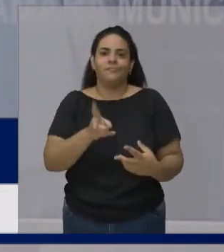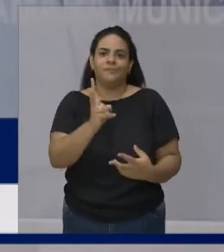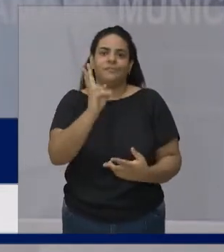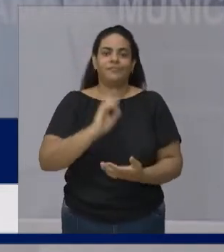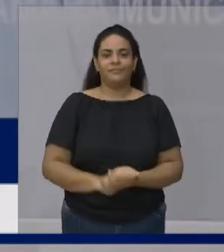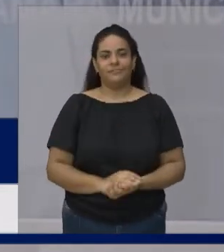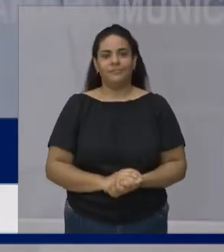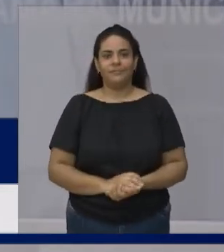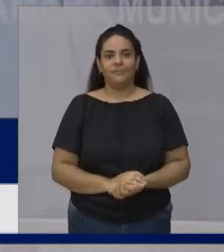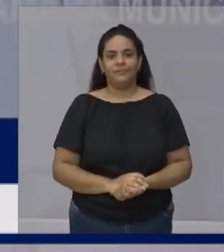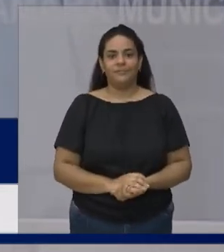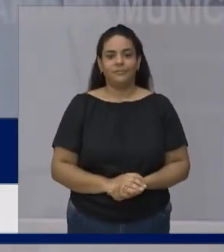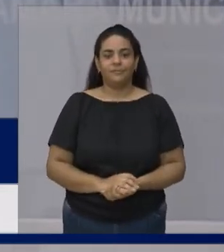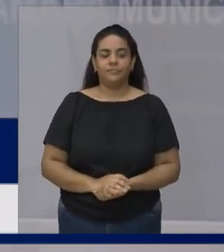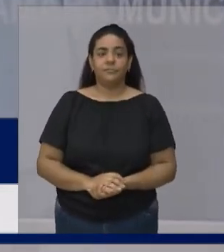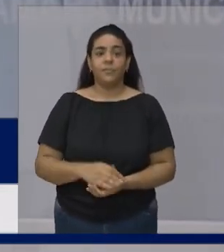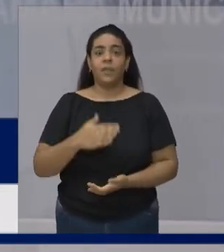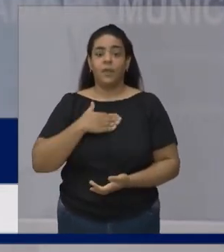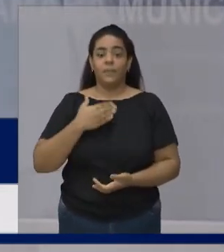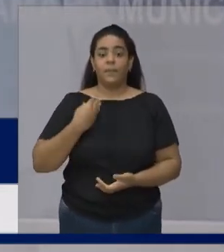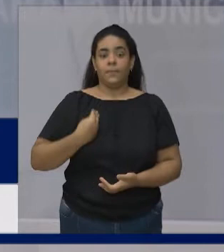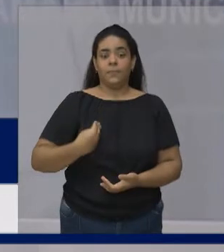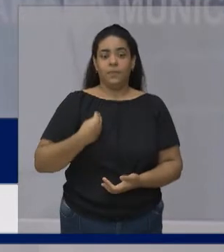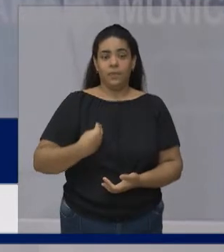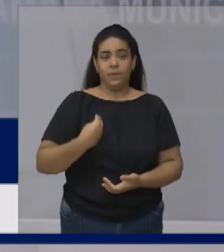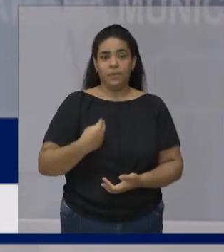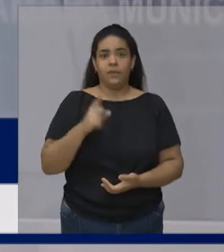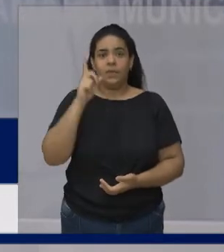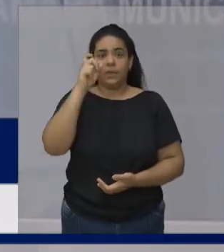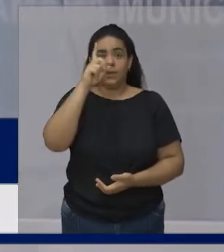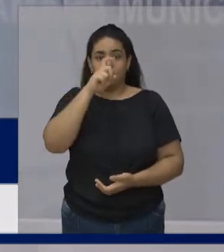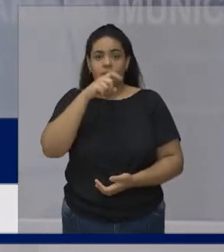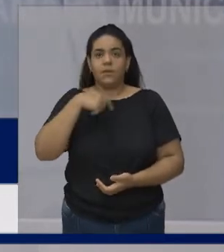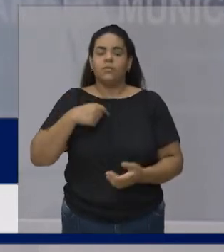Não necessariamente A minha vida Foi muito mais difícil Por eu ter a deficiência